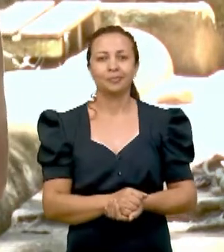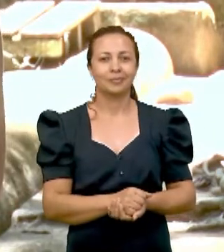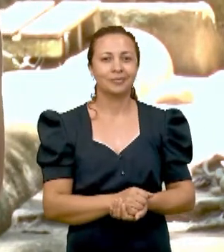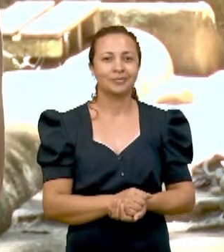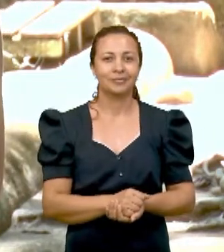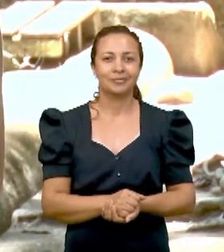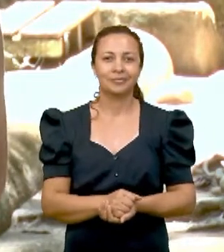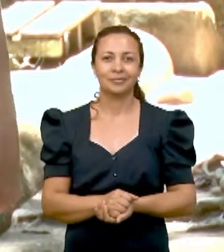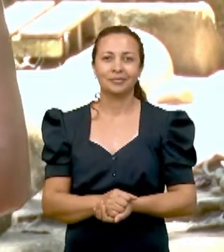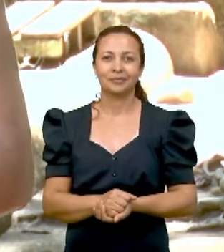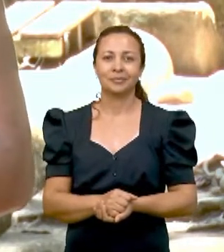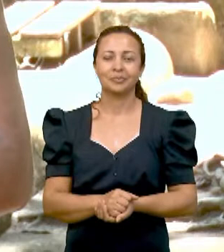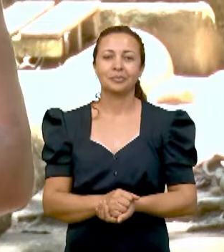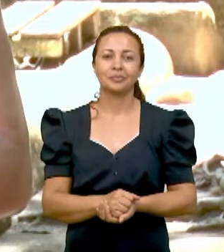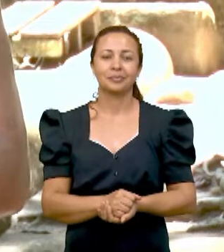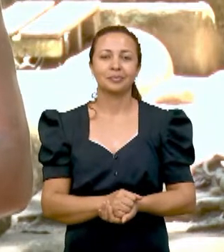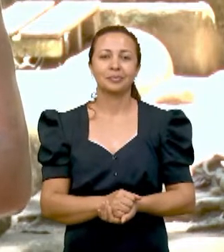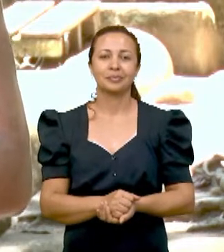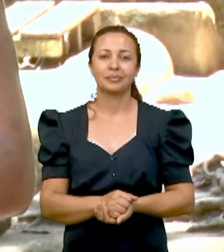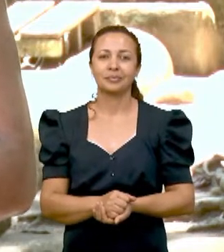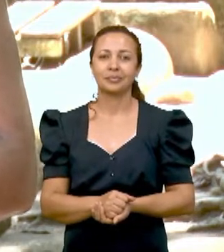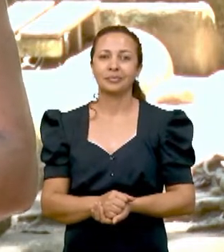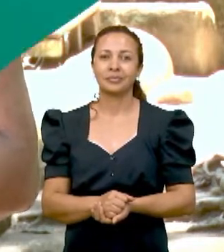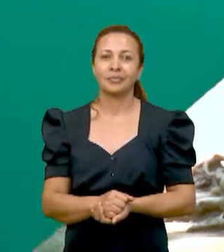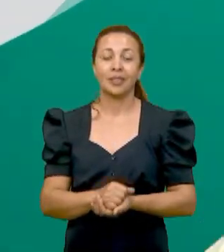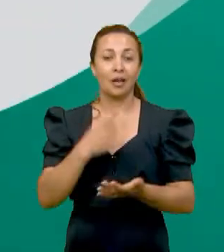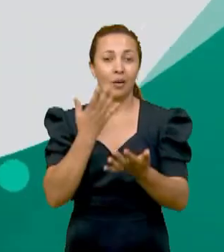diversas culturas até os dias atuais.